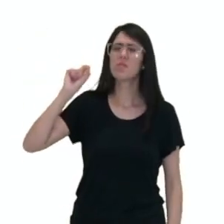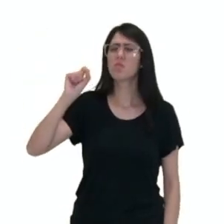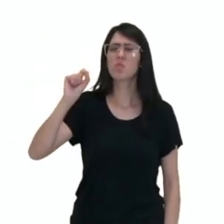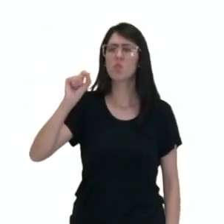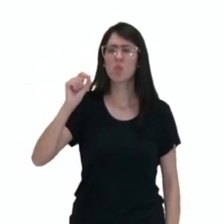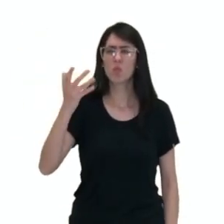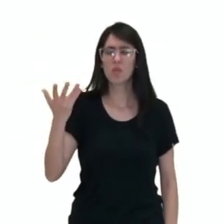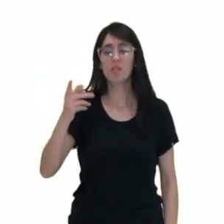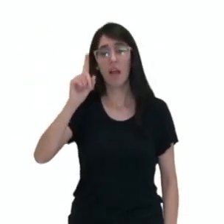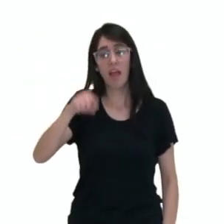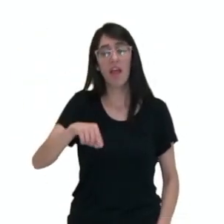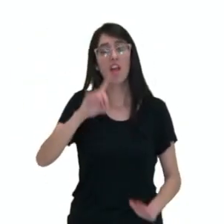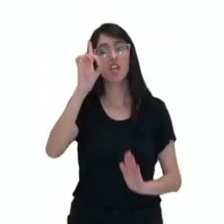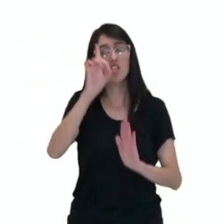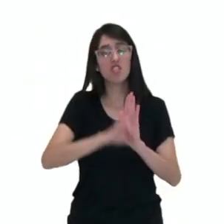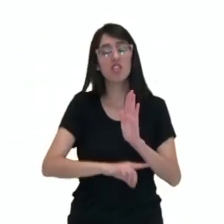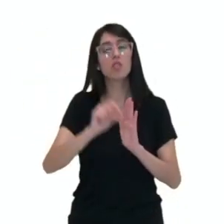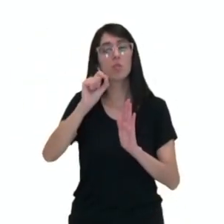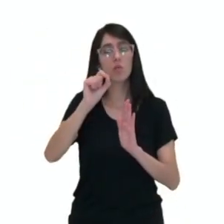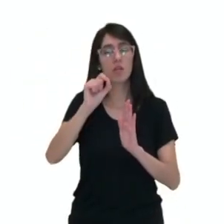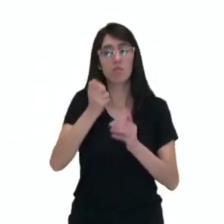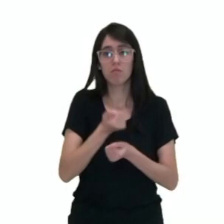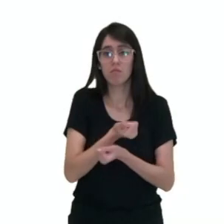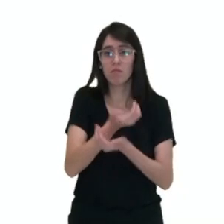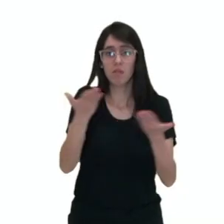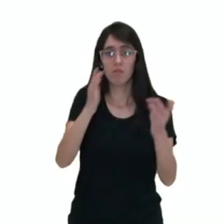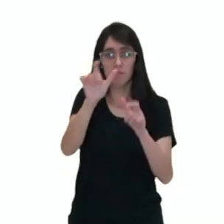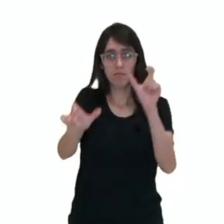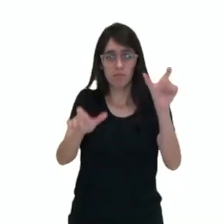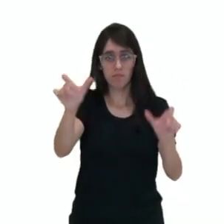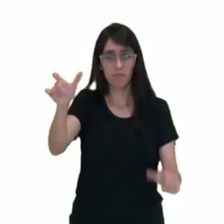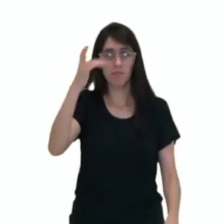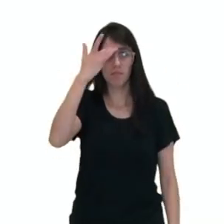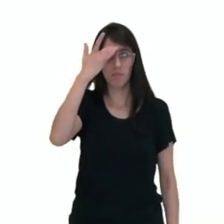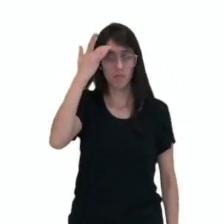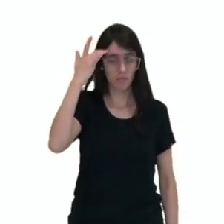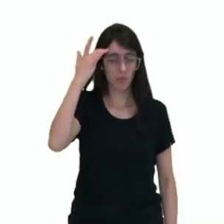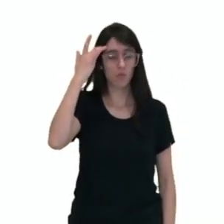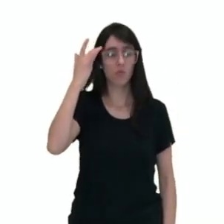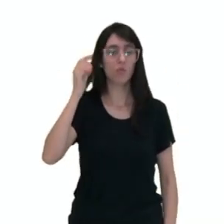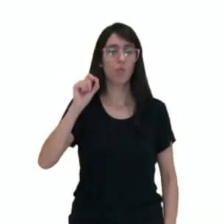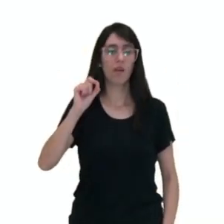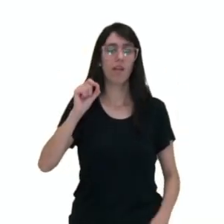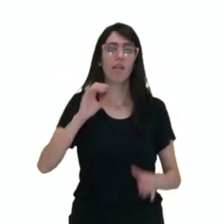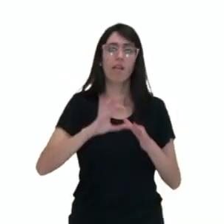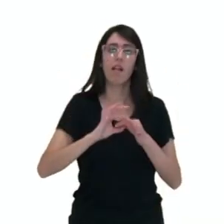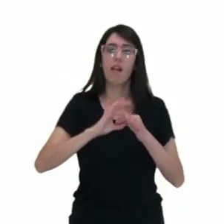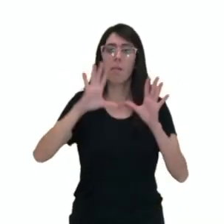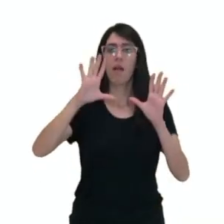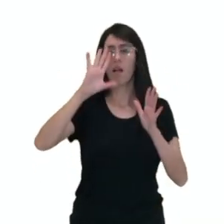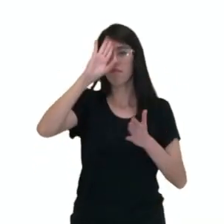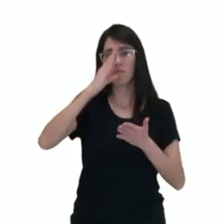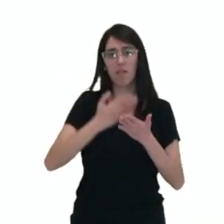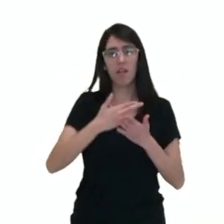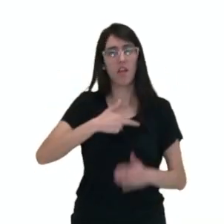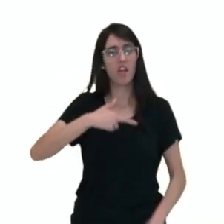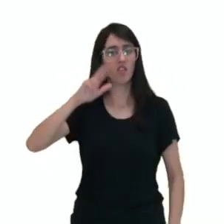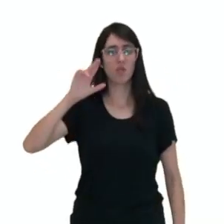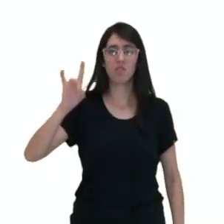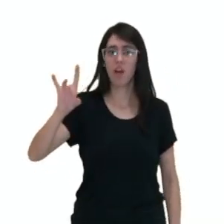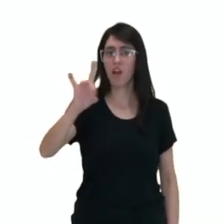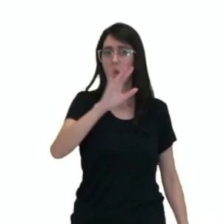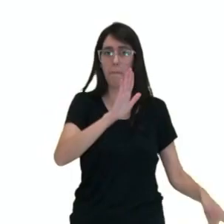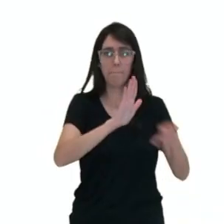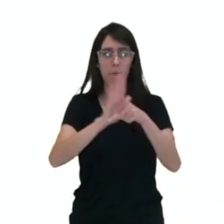São direitos que concernem ao indivíduo e às liberdades, por exemplo, a liberdade de crença ou opção religiosa.